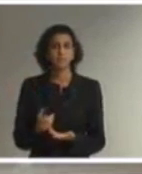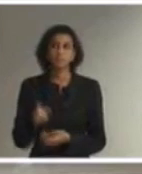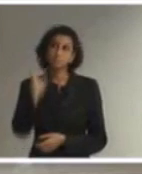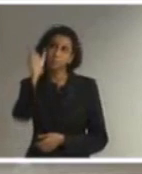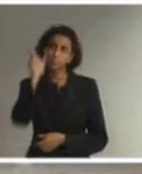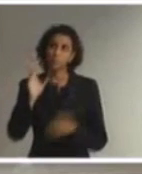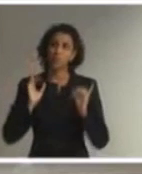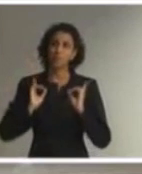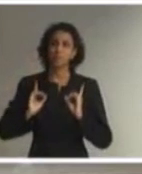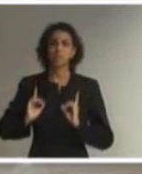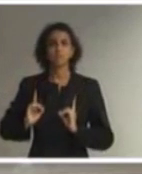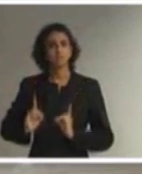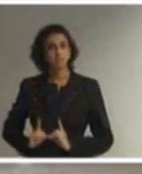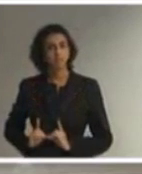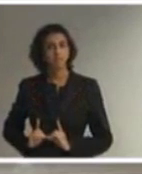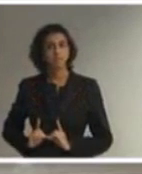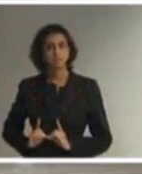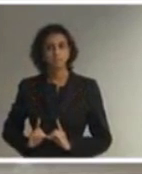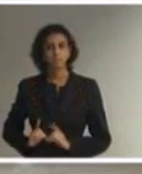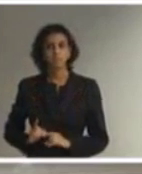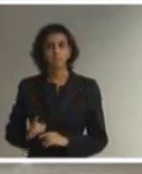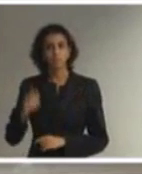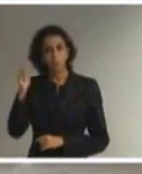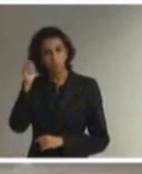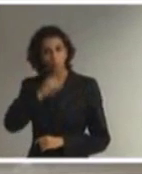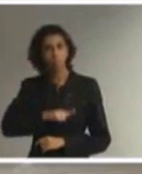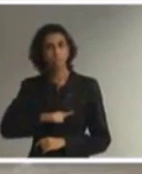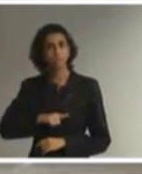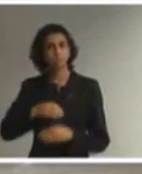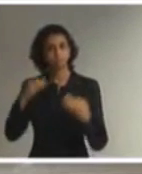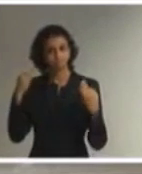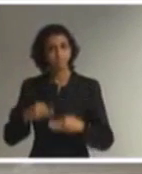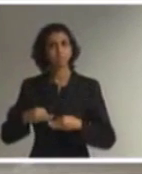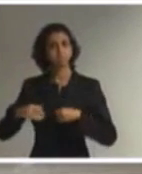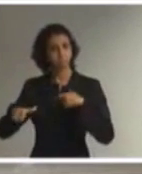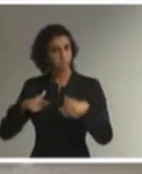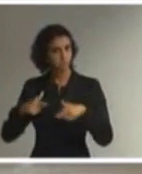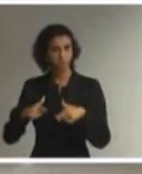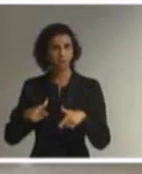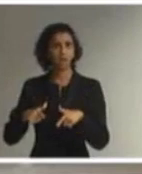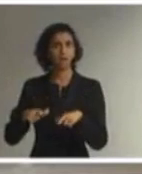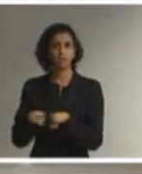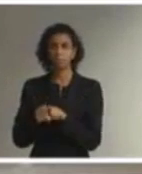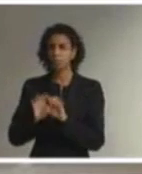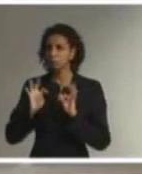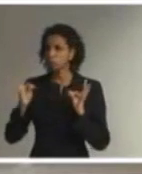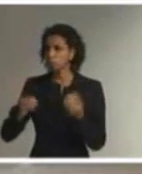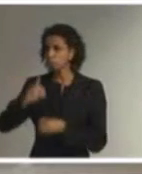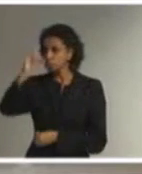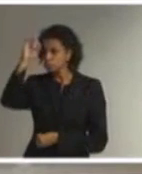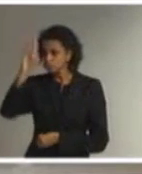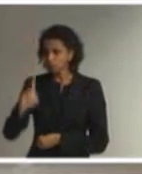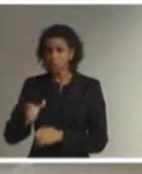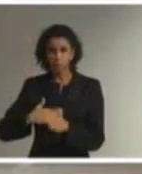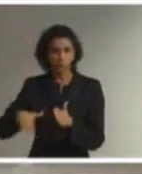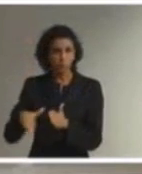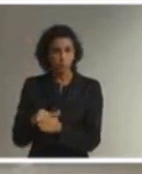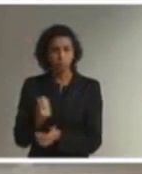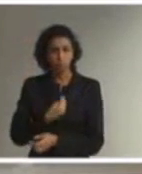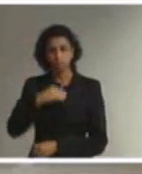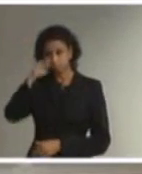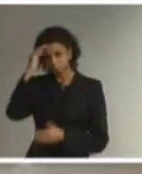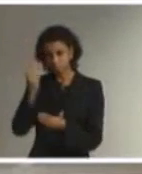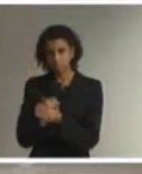deficiência poder efetivamente exercer plenamente todos os seus direitos, que leve a